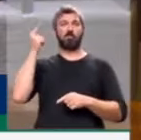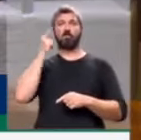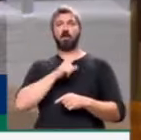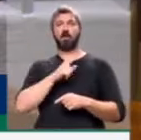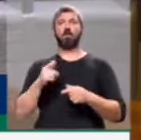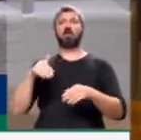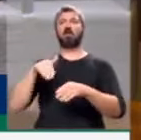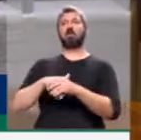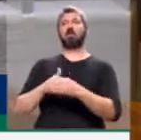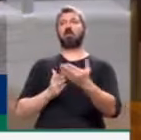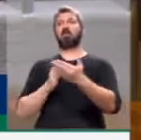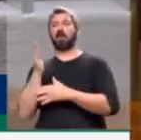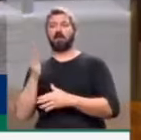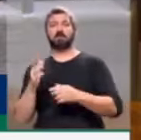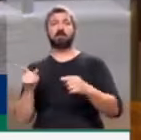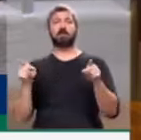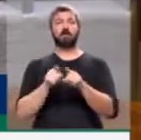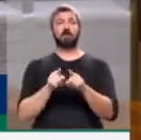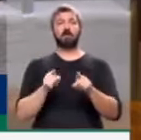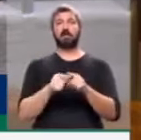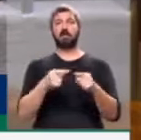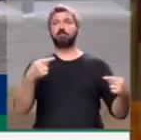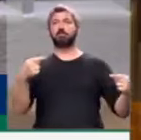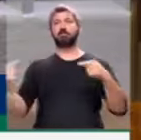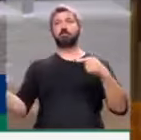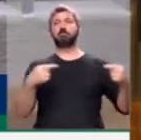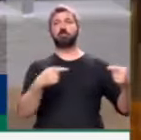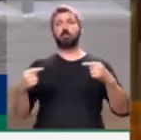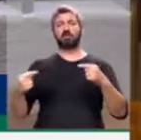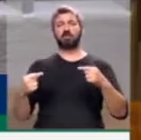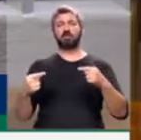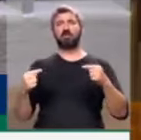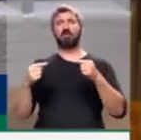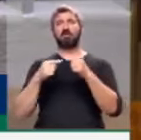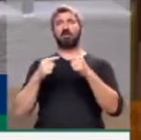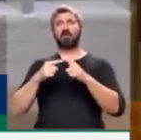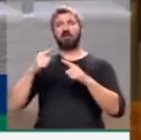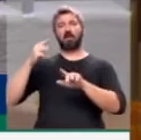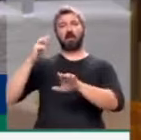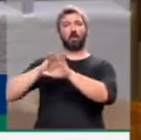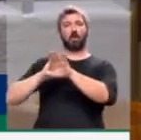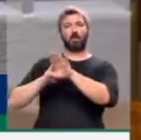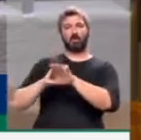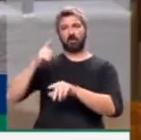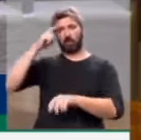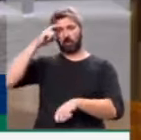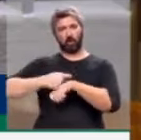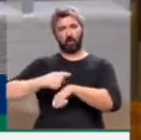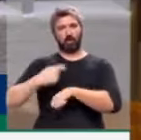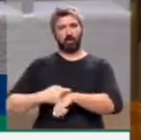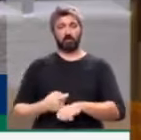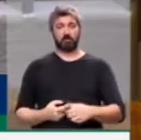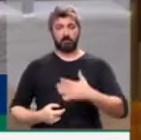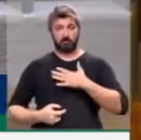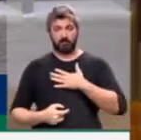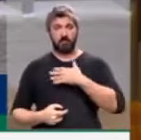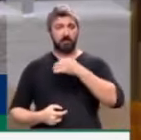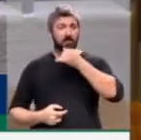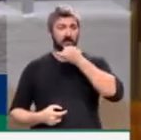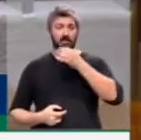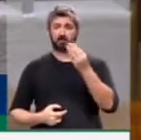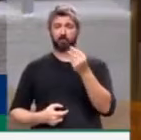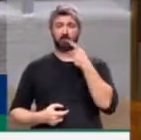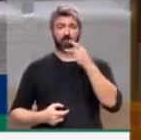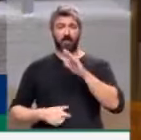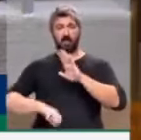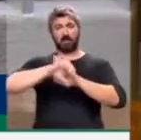processos eleitorais e para fazer disputa política baseada em ideologia e na ignorância. Para mim é muito triste falar dos